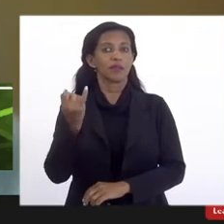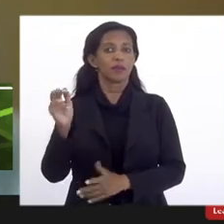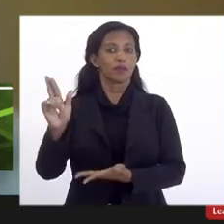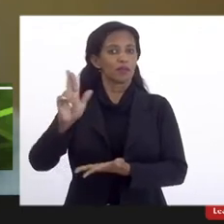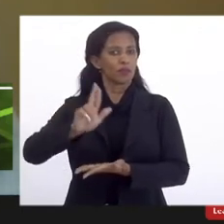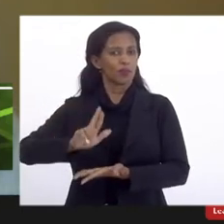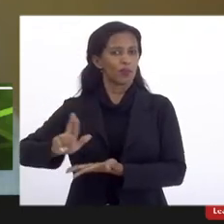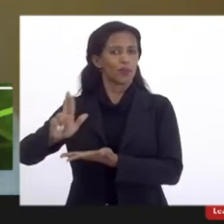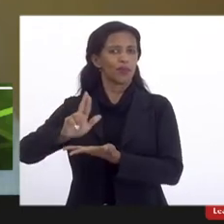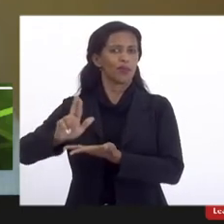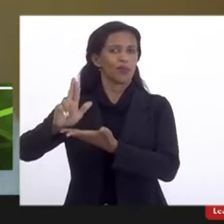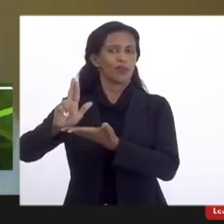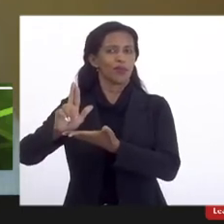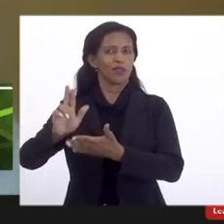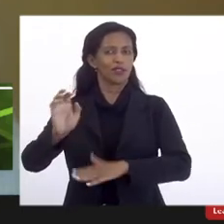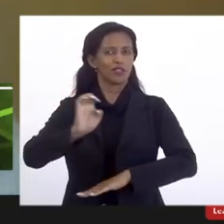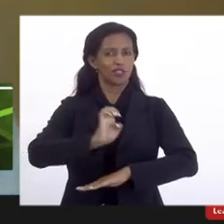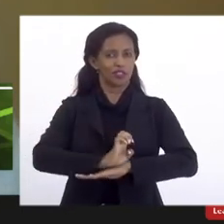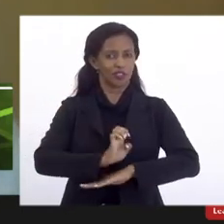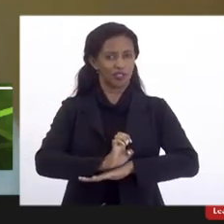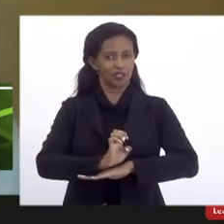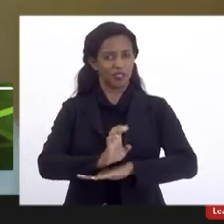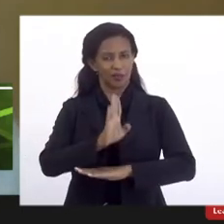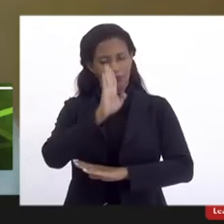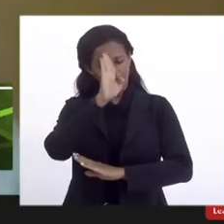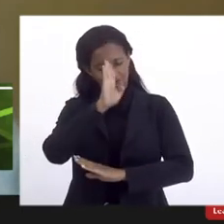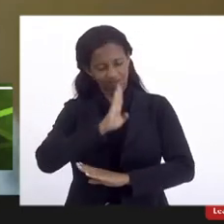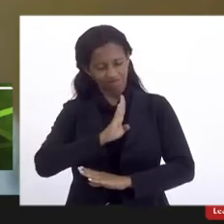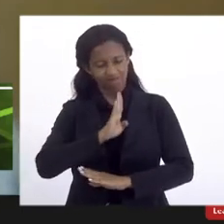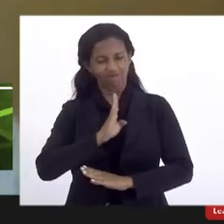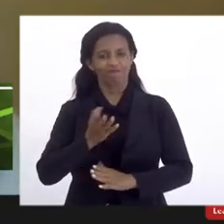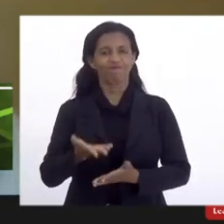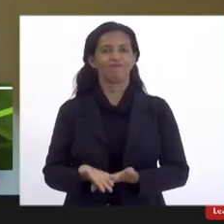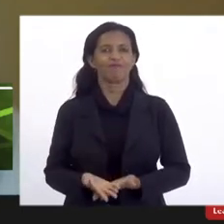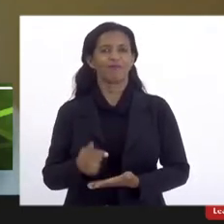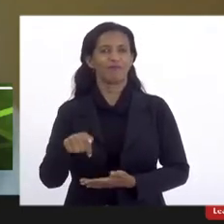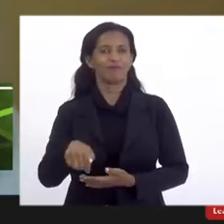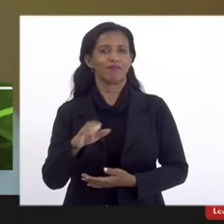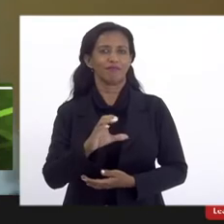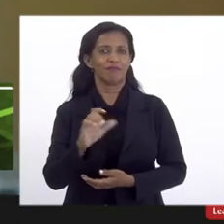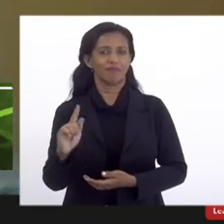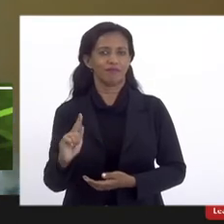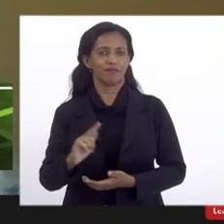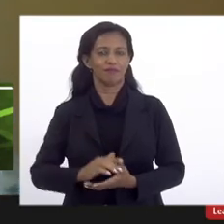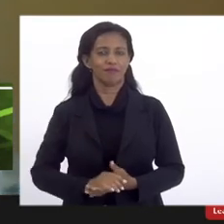estadual gratuita aqui em Campo Grande.